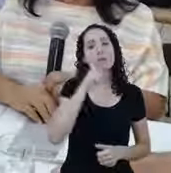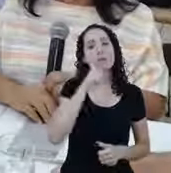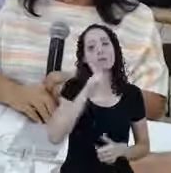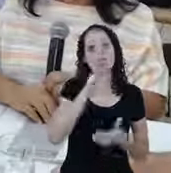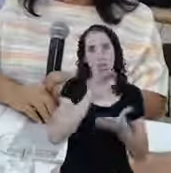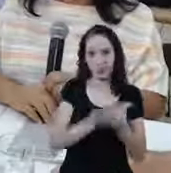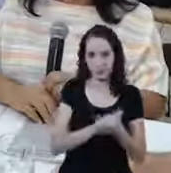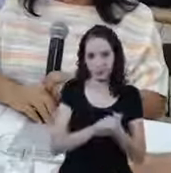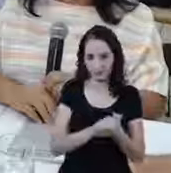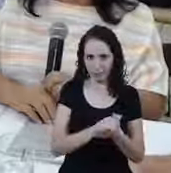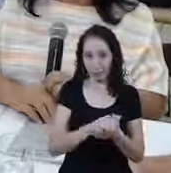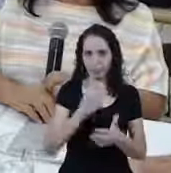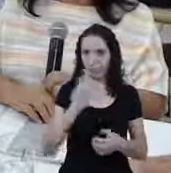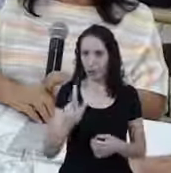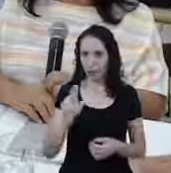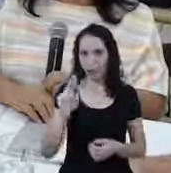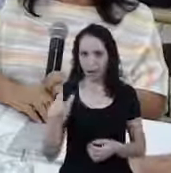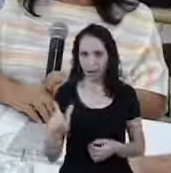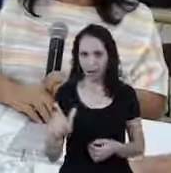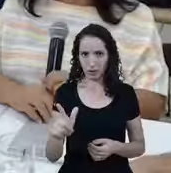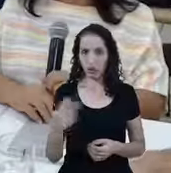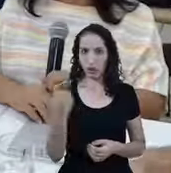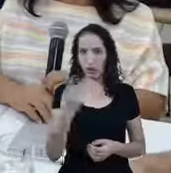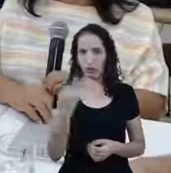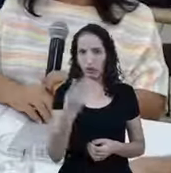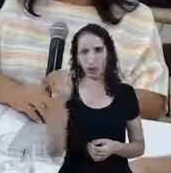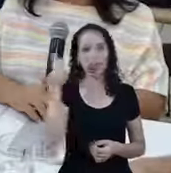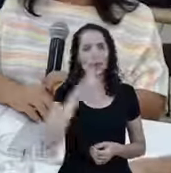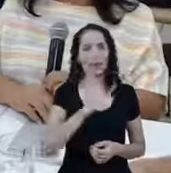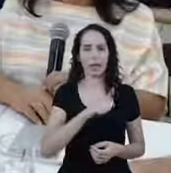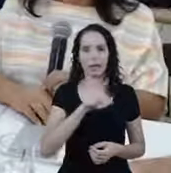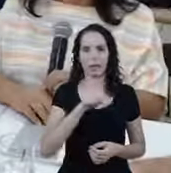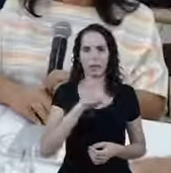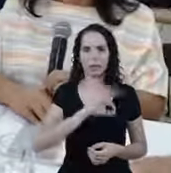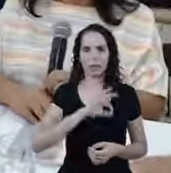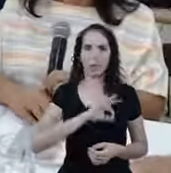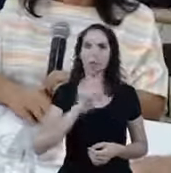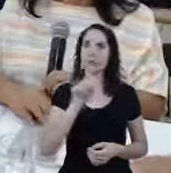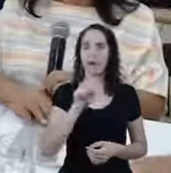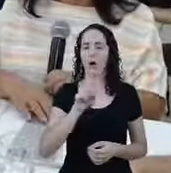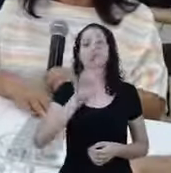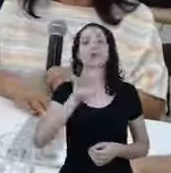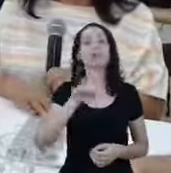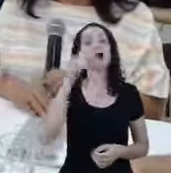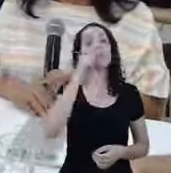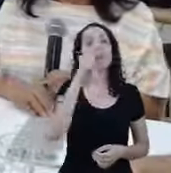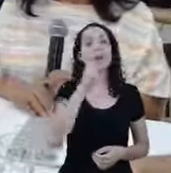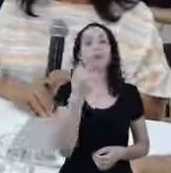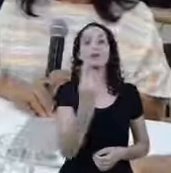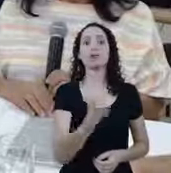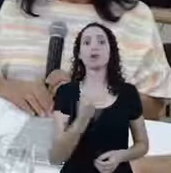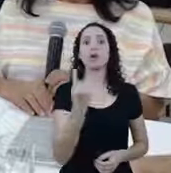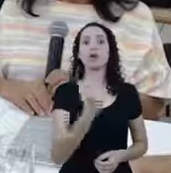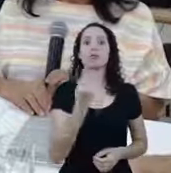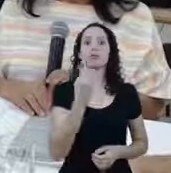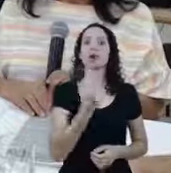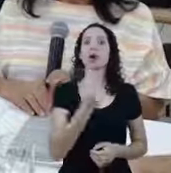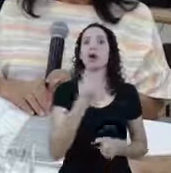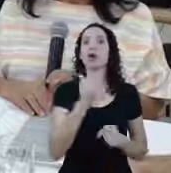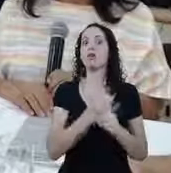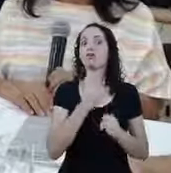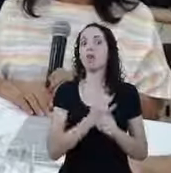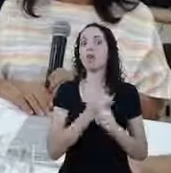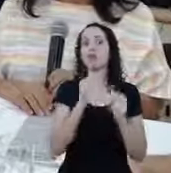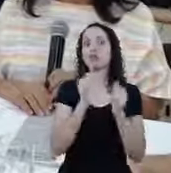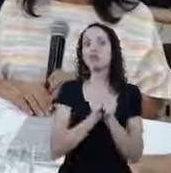companheiro e que os dois vão receber o benefício Se a mulher for sozinha, for chefe da família com